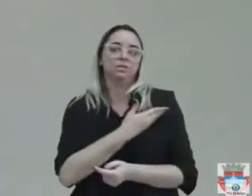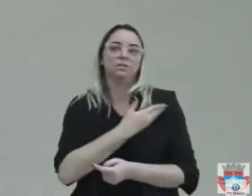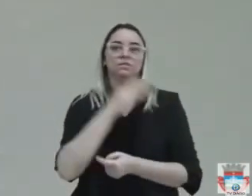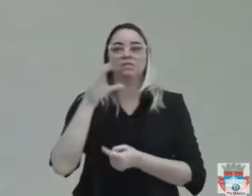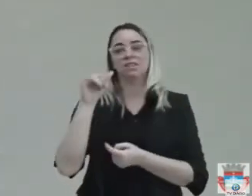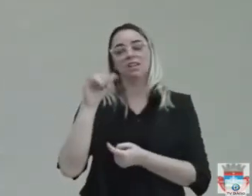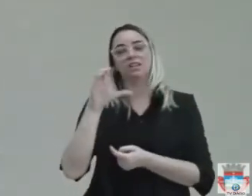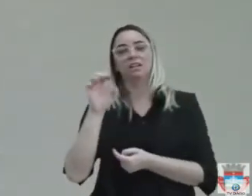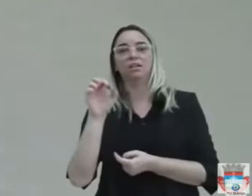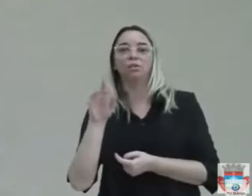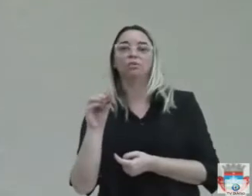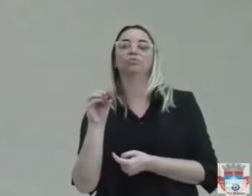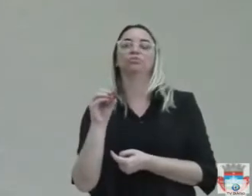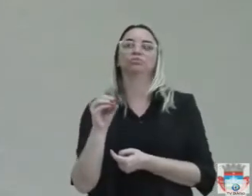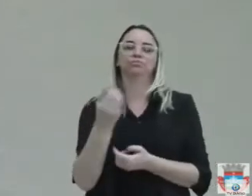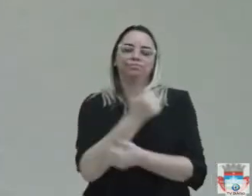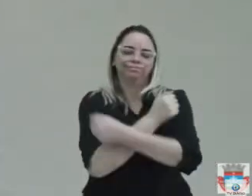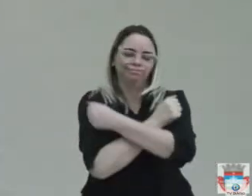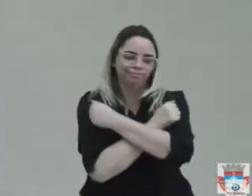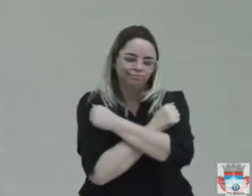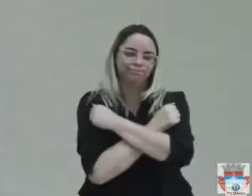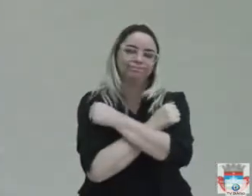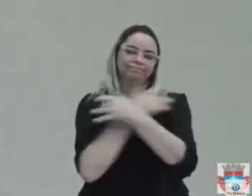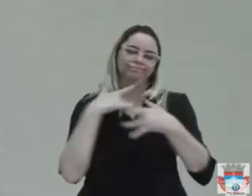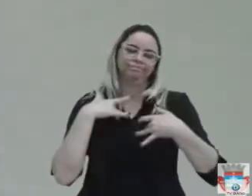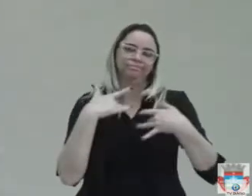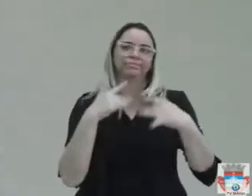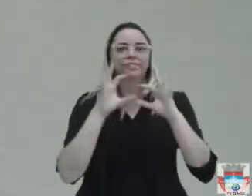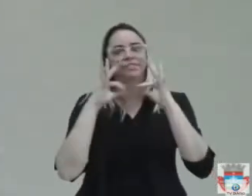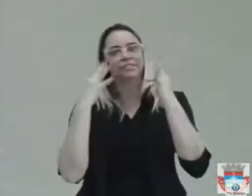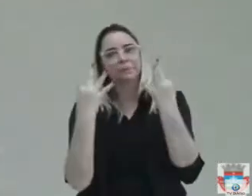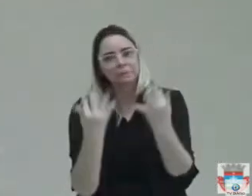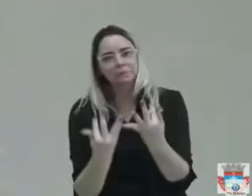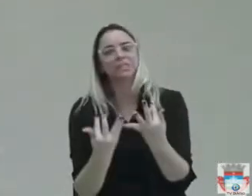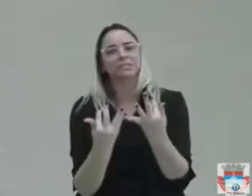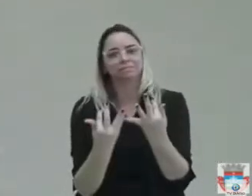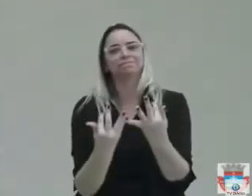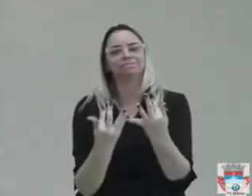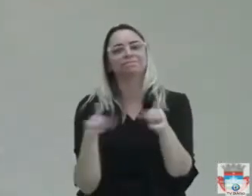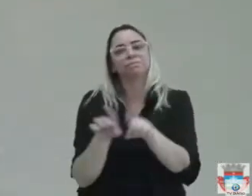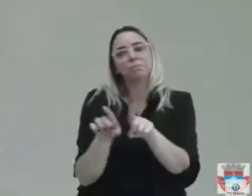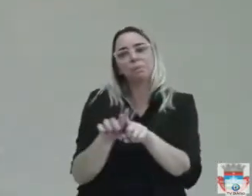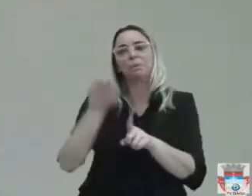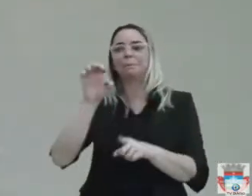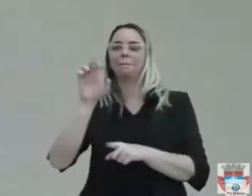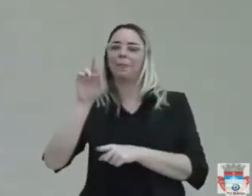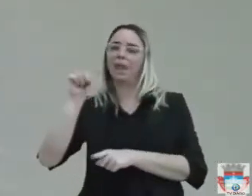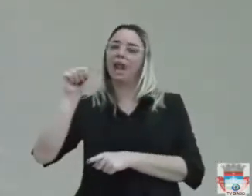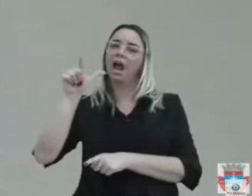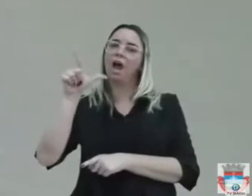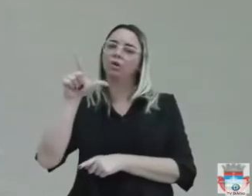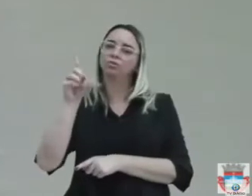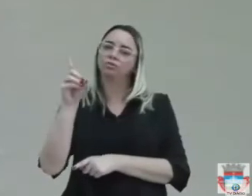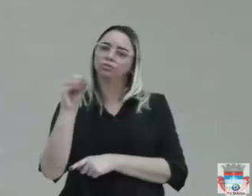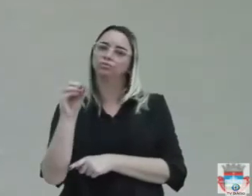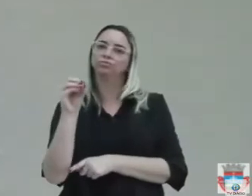meu abraço, recebo o sentimento da toda a família, nosso amigo Heraldo Moraes, também que faleceu ontem.